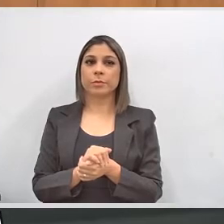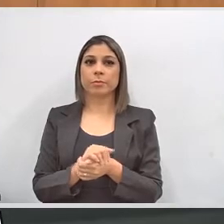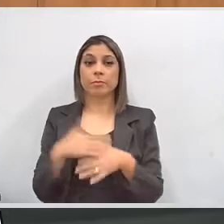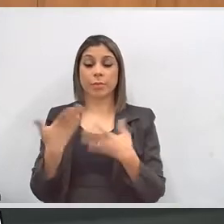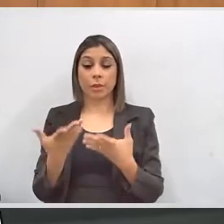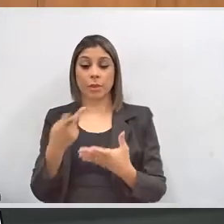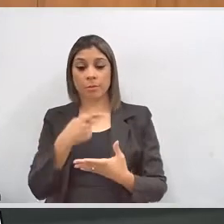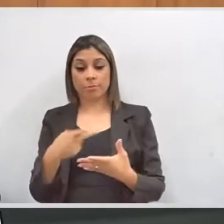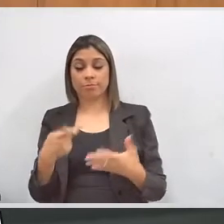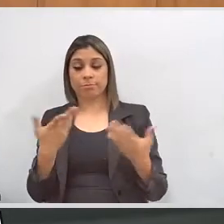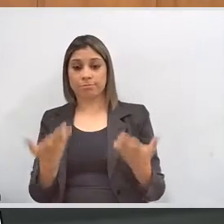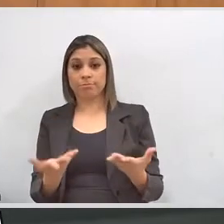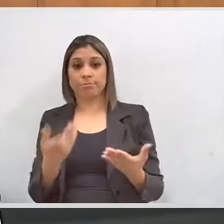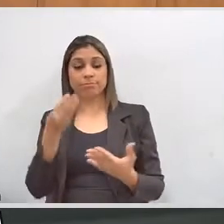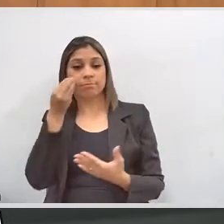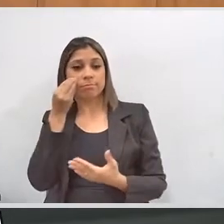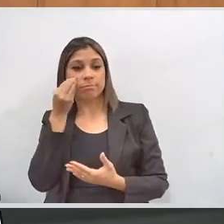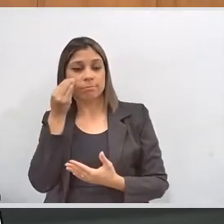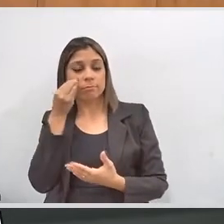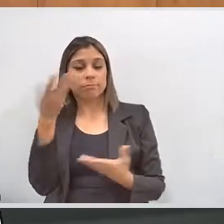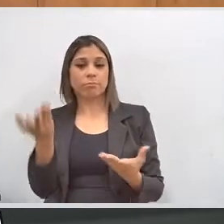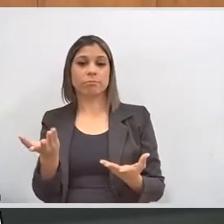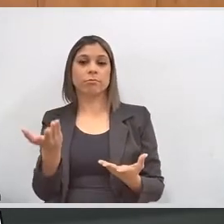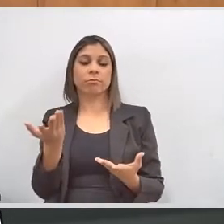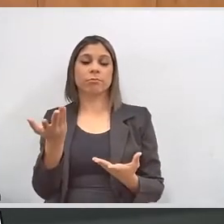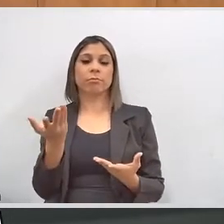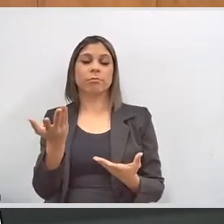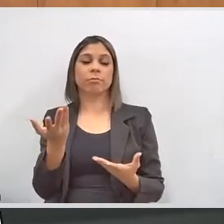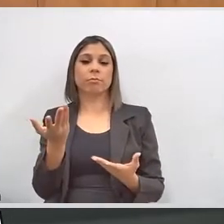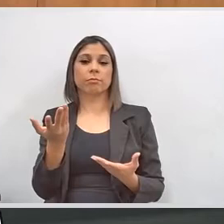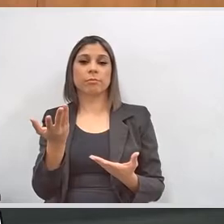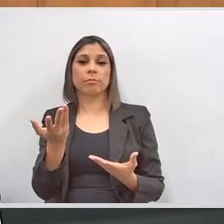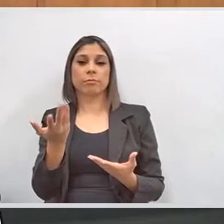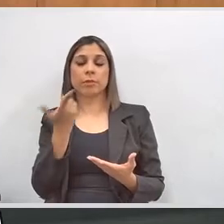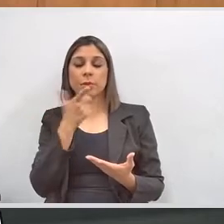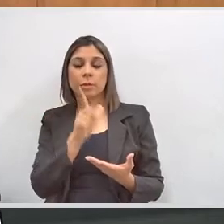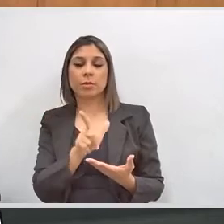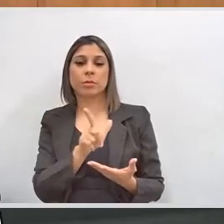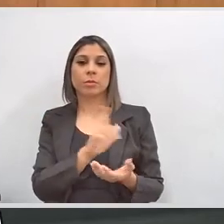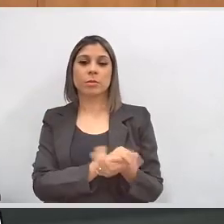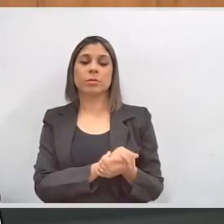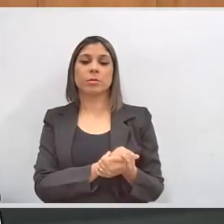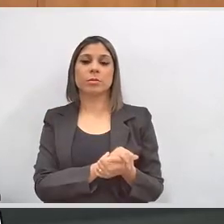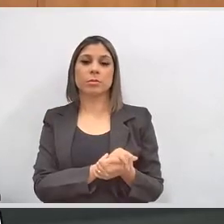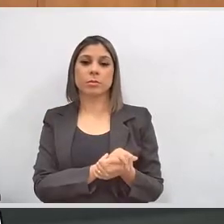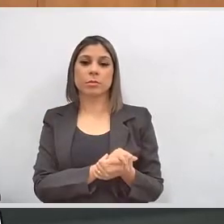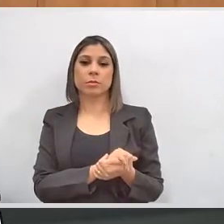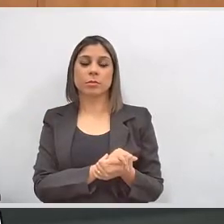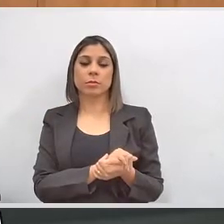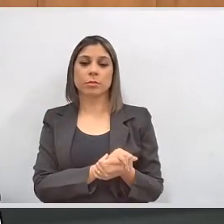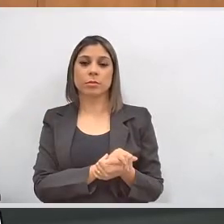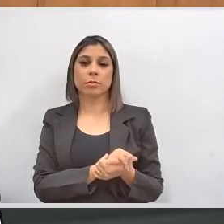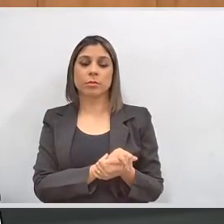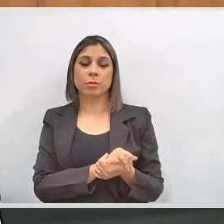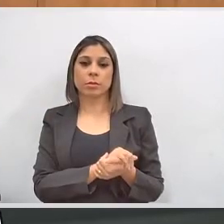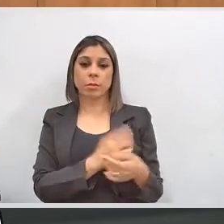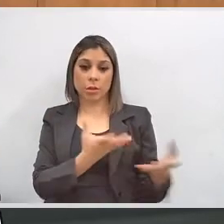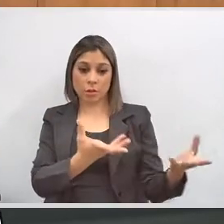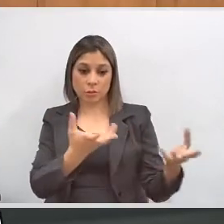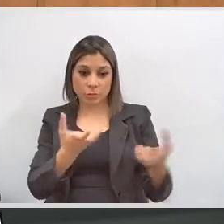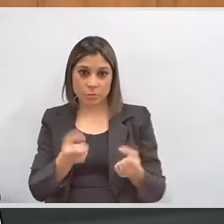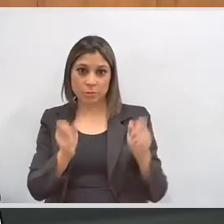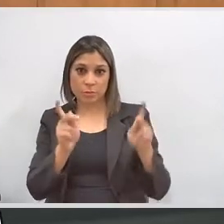na busca de diagnosticar a suficiência desse